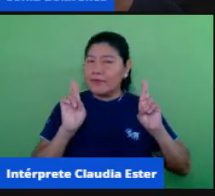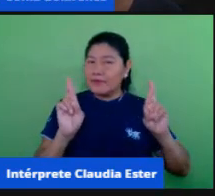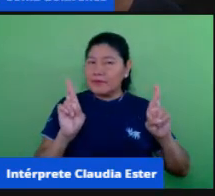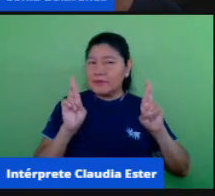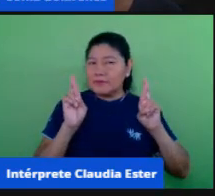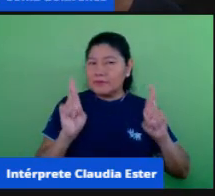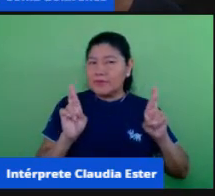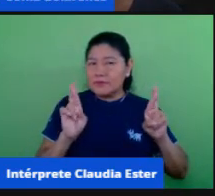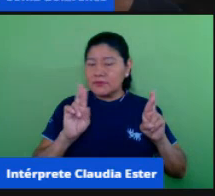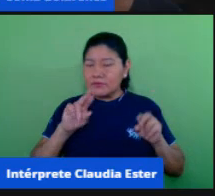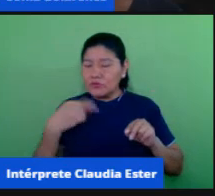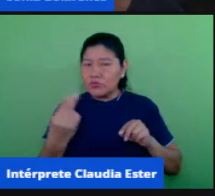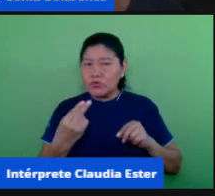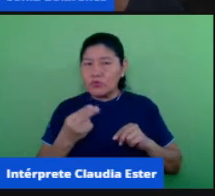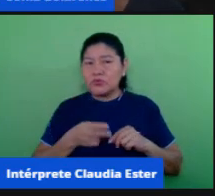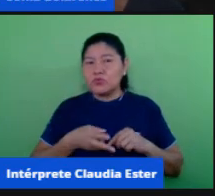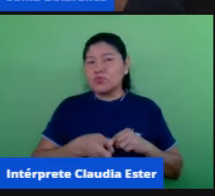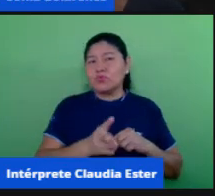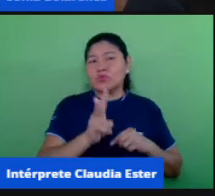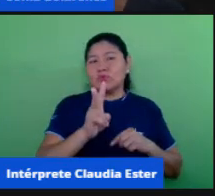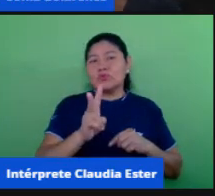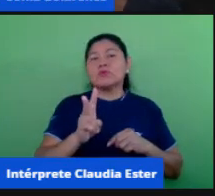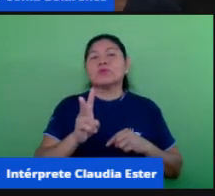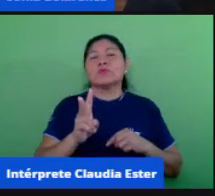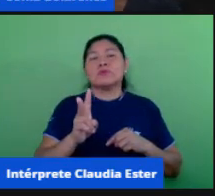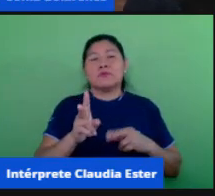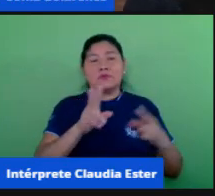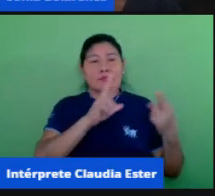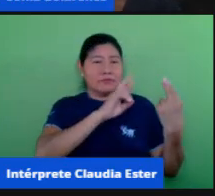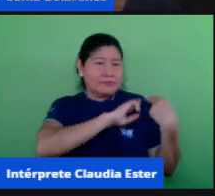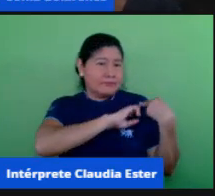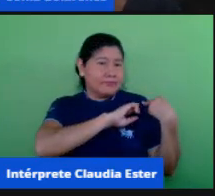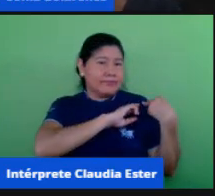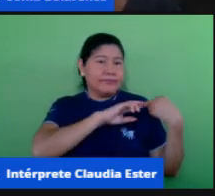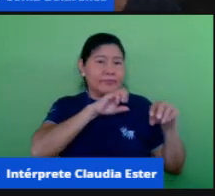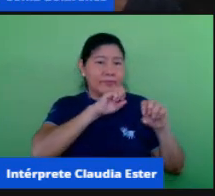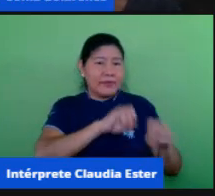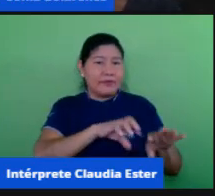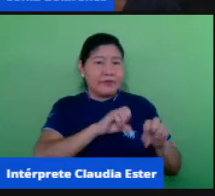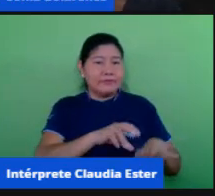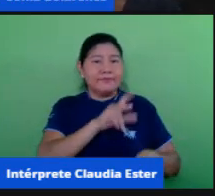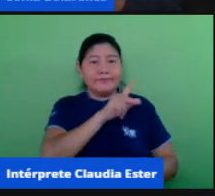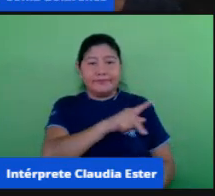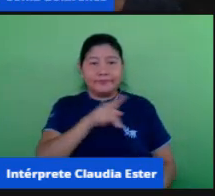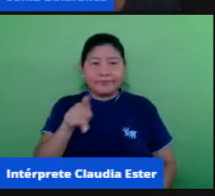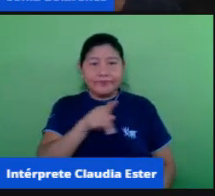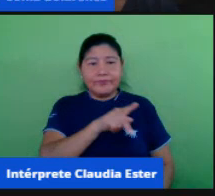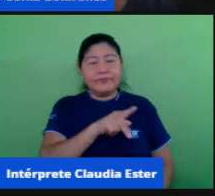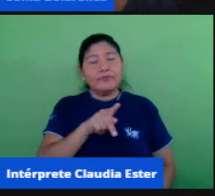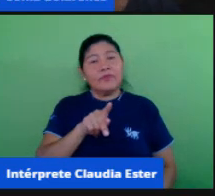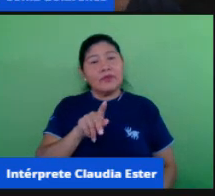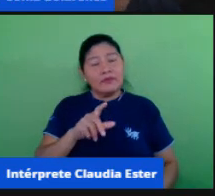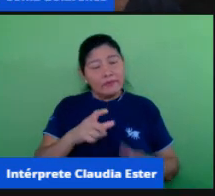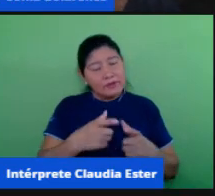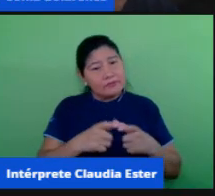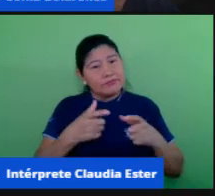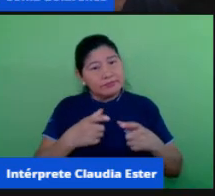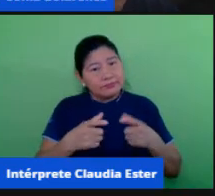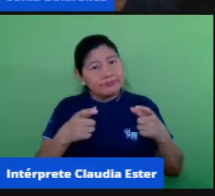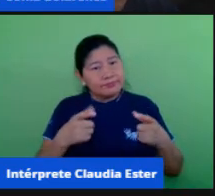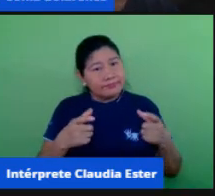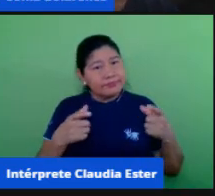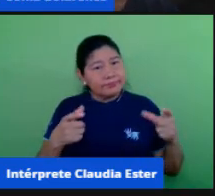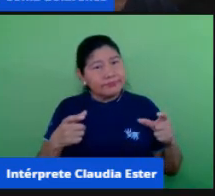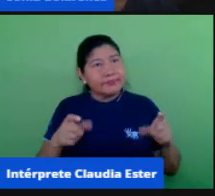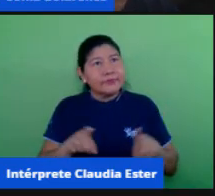a desenvolver o nosso papel de professores que está muito maior não trabalhamos mais